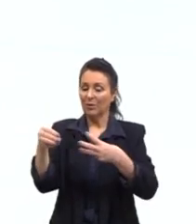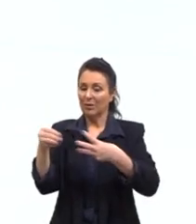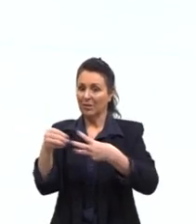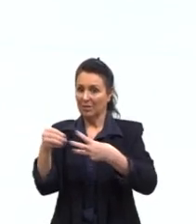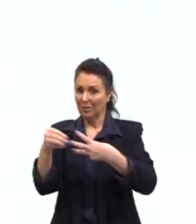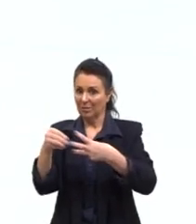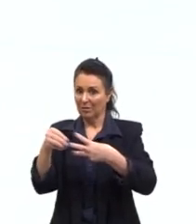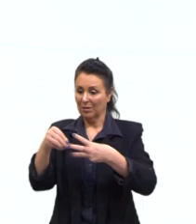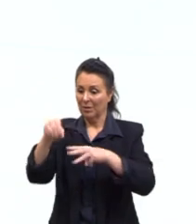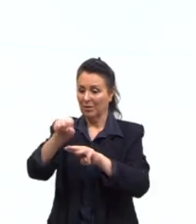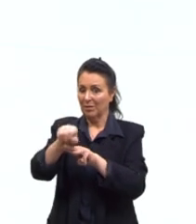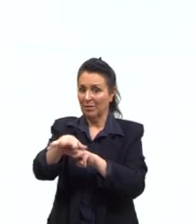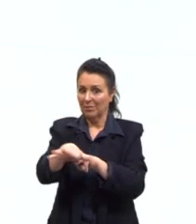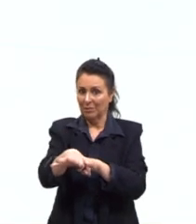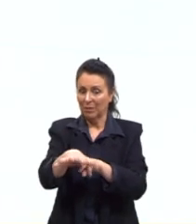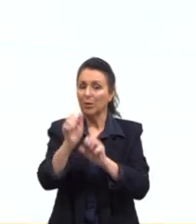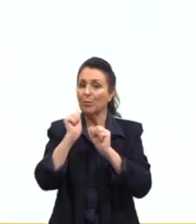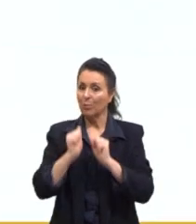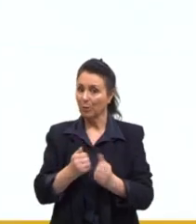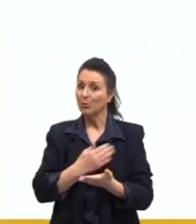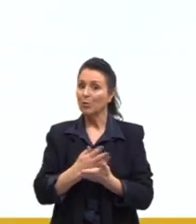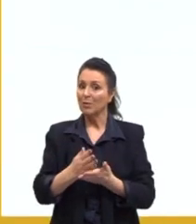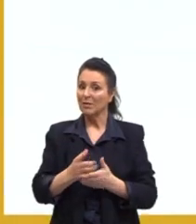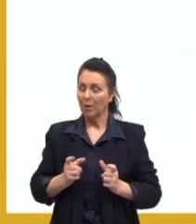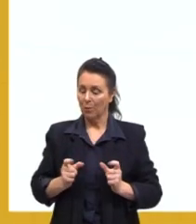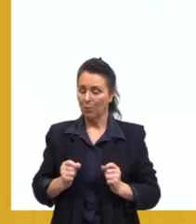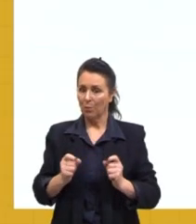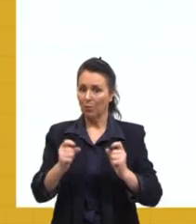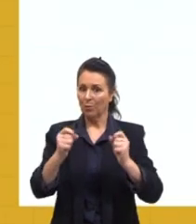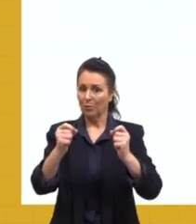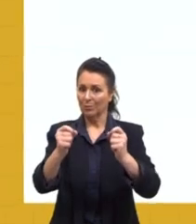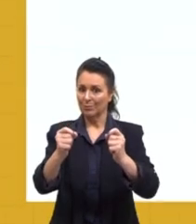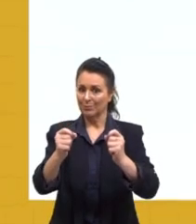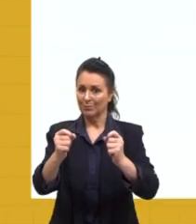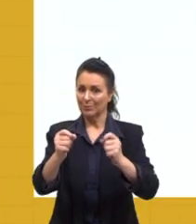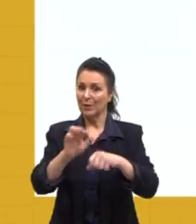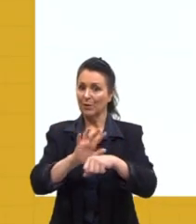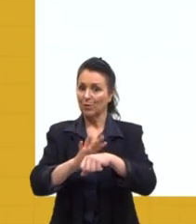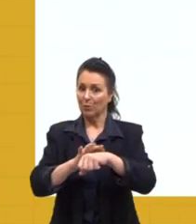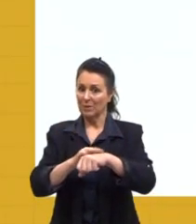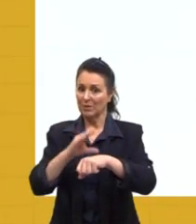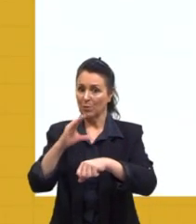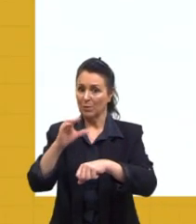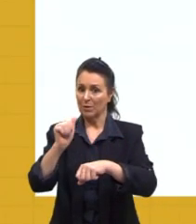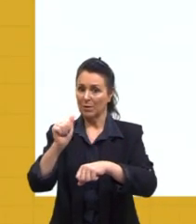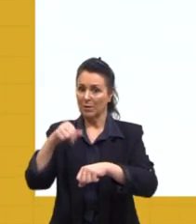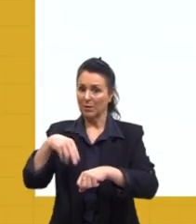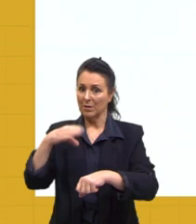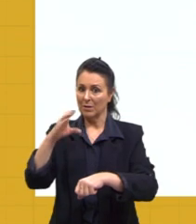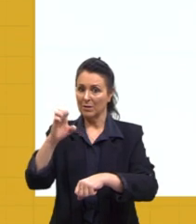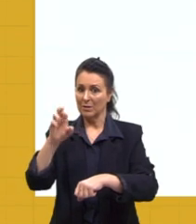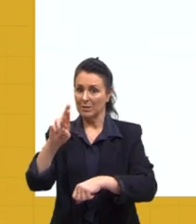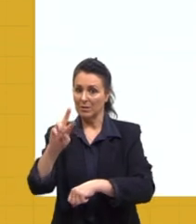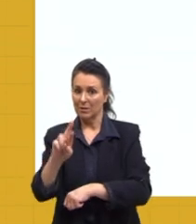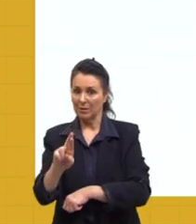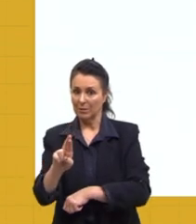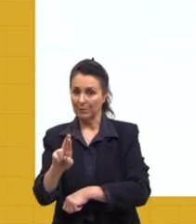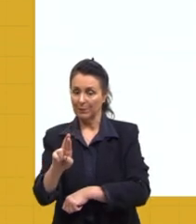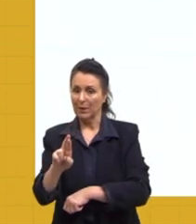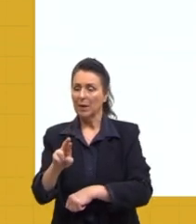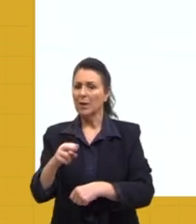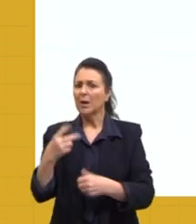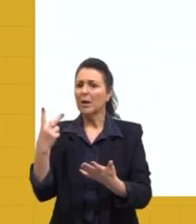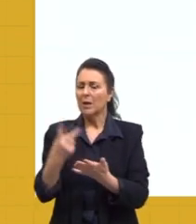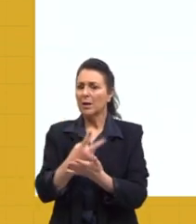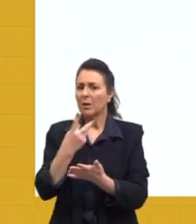E pode ocasionar o câncer. O câncer, então, é um termo que abrange